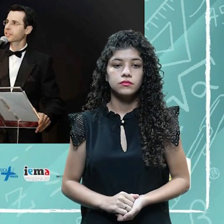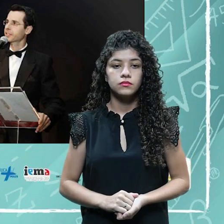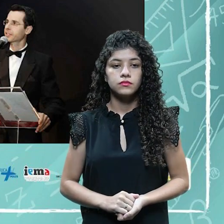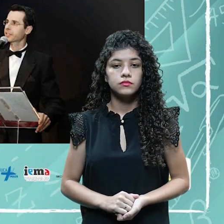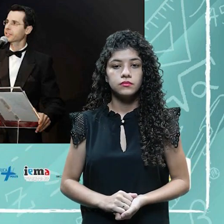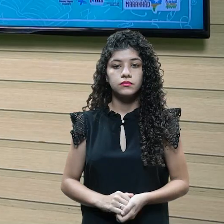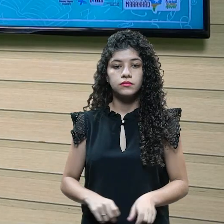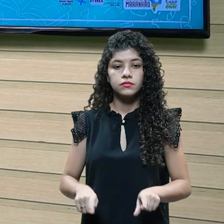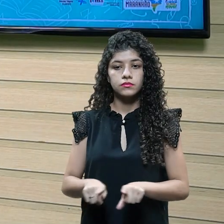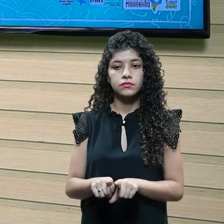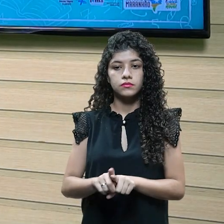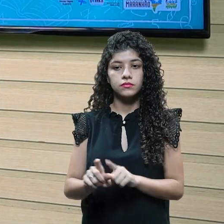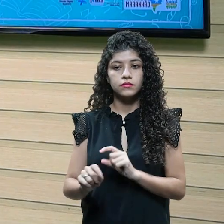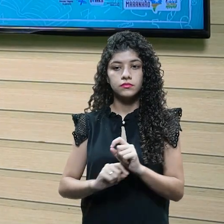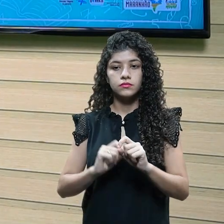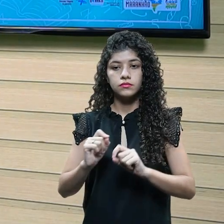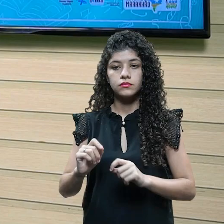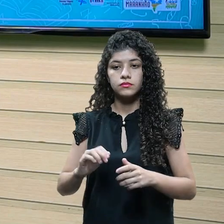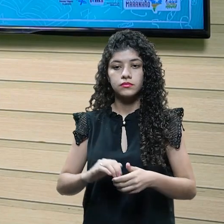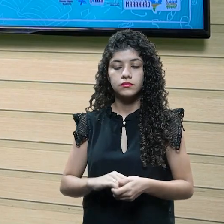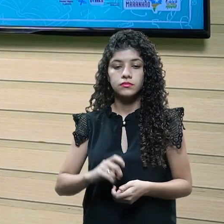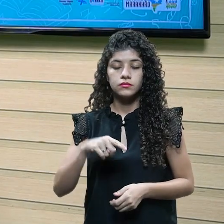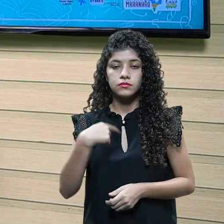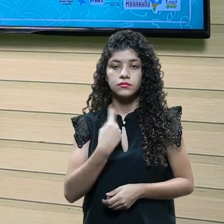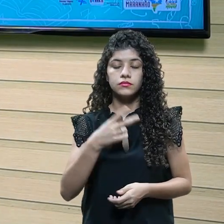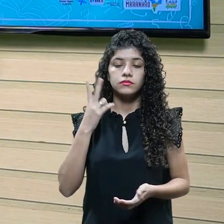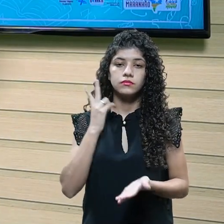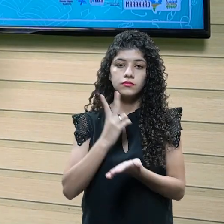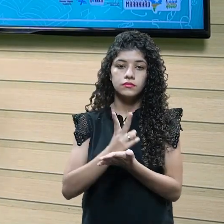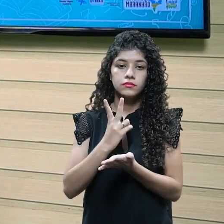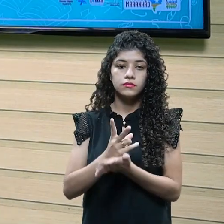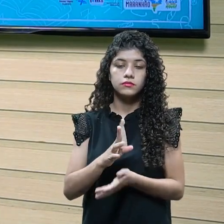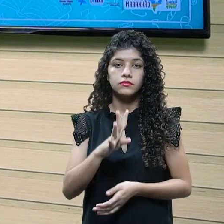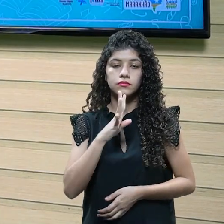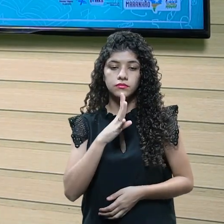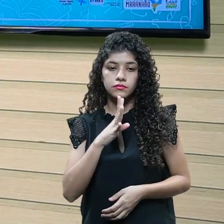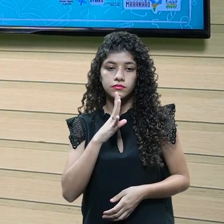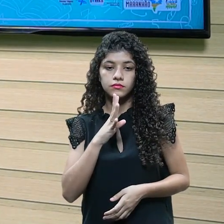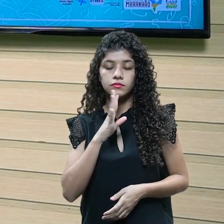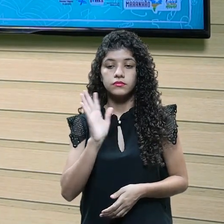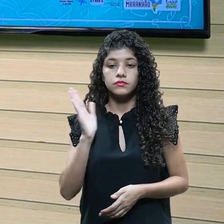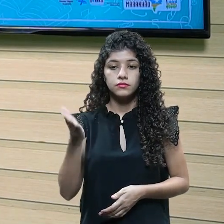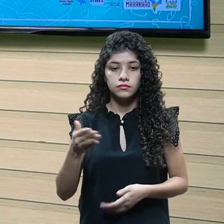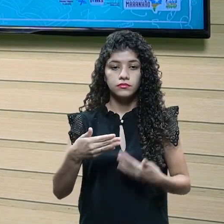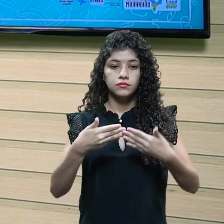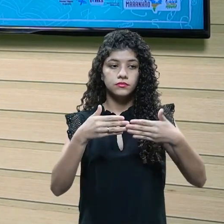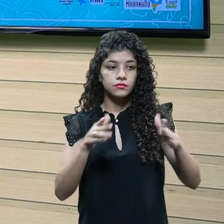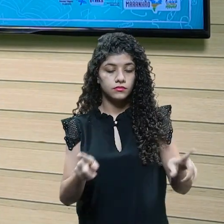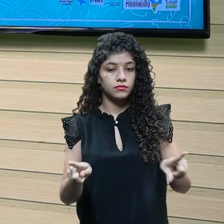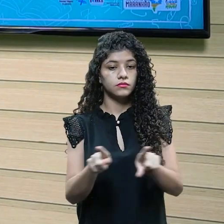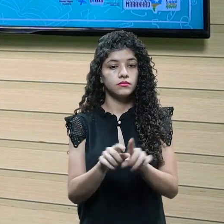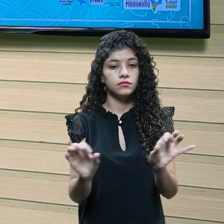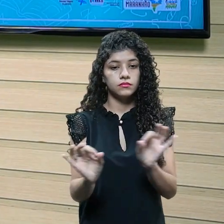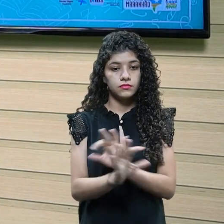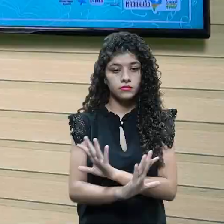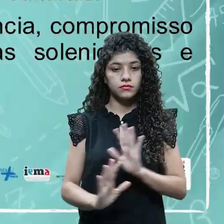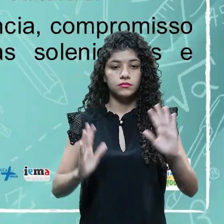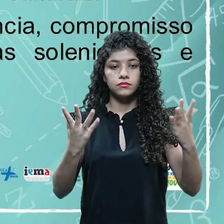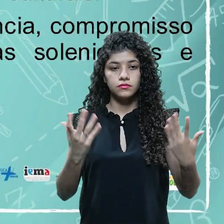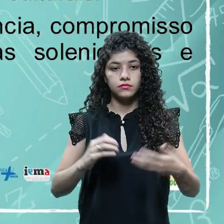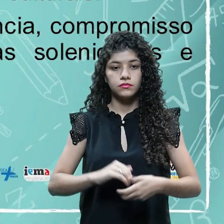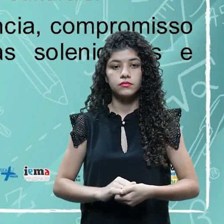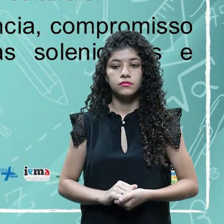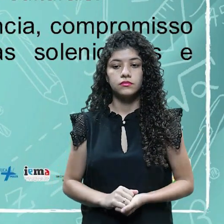a programação regular. A programação regular é o que a gente vê sempre, né? Que é, no caso, cerimônia de abertura e de encerramento de algum evento.